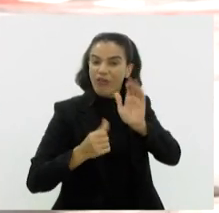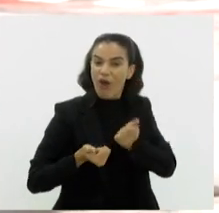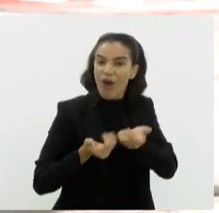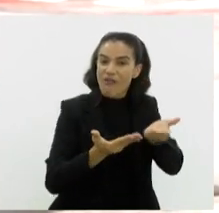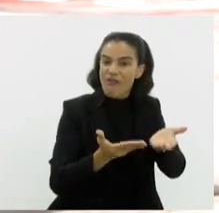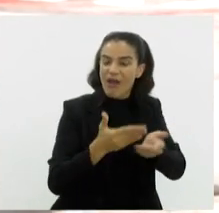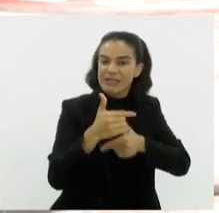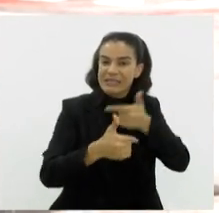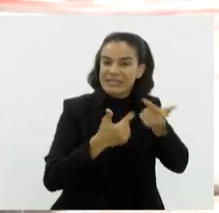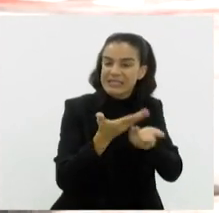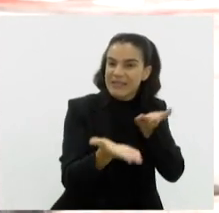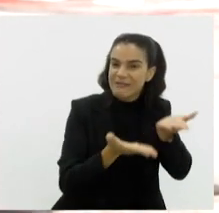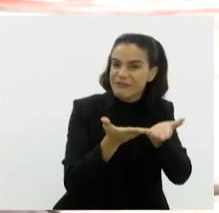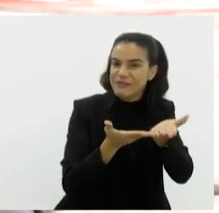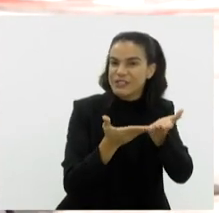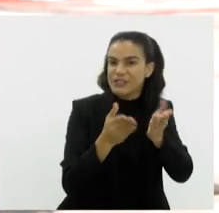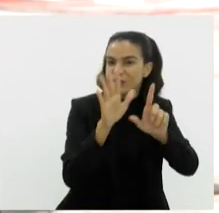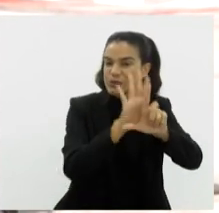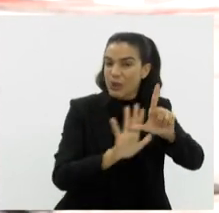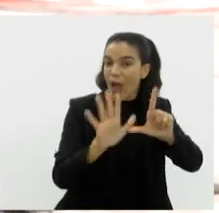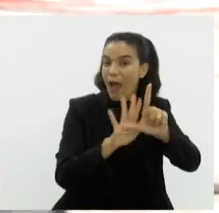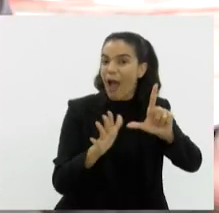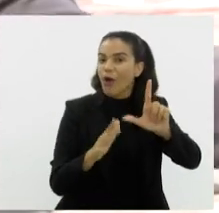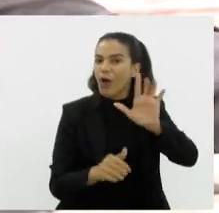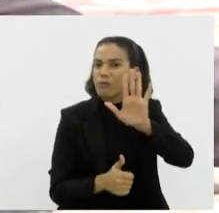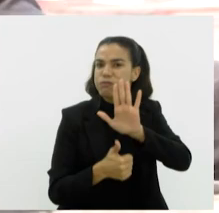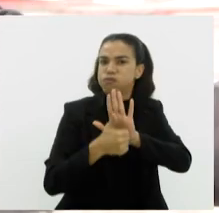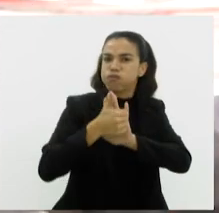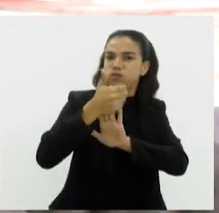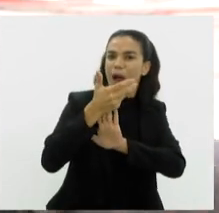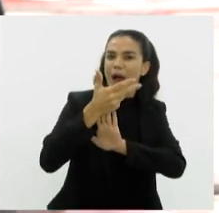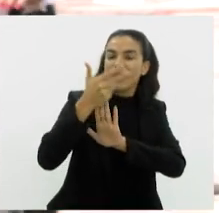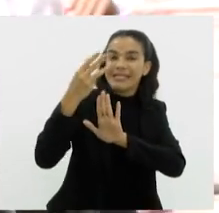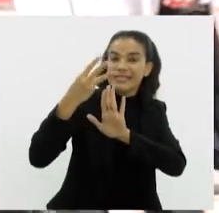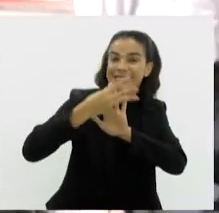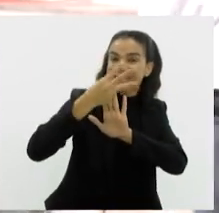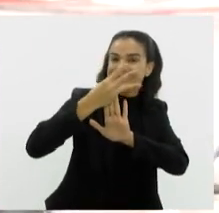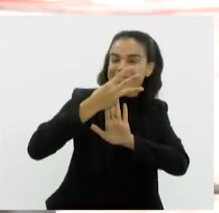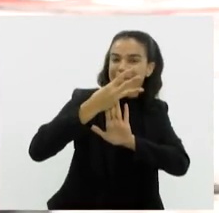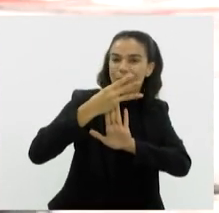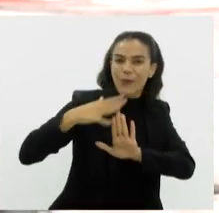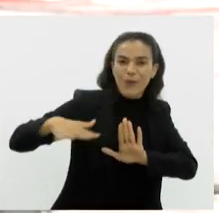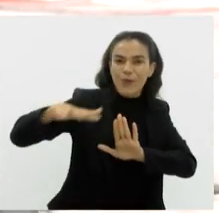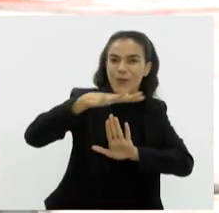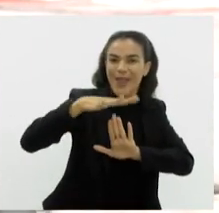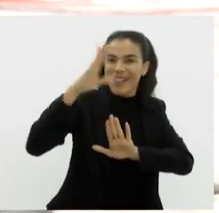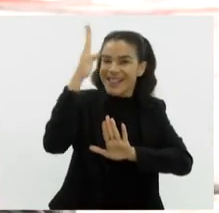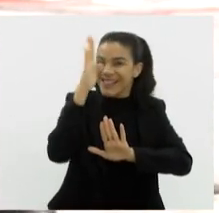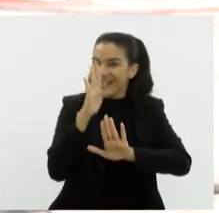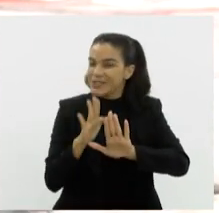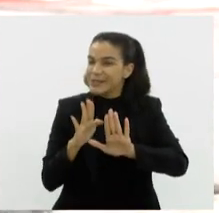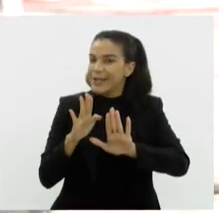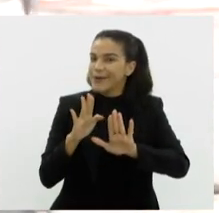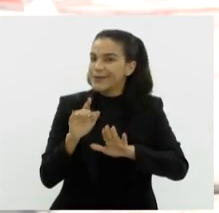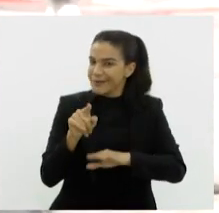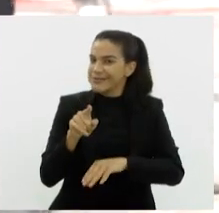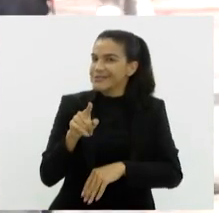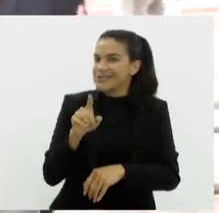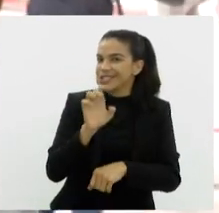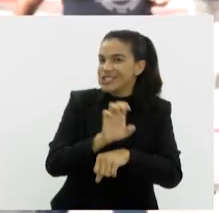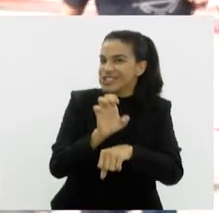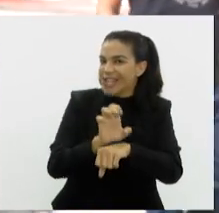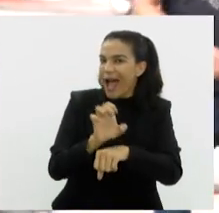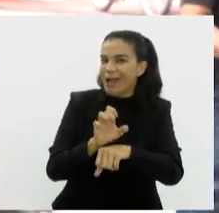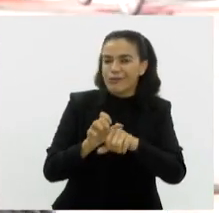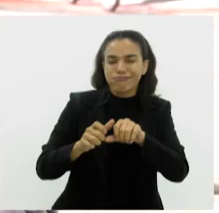digitais, ranking nacional. Hoje, nós somos terceiros. Terceiro colocado no ranking nacional à frente de estados bem importantes da